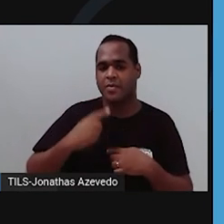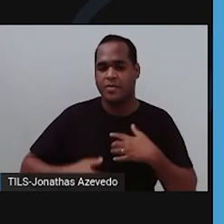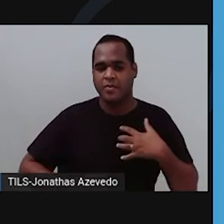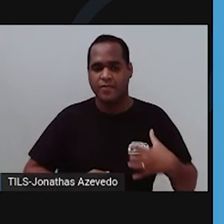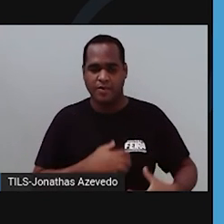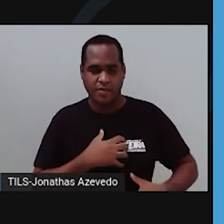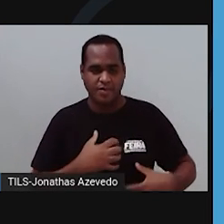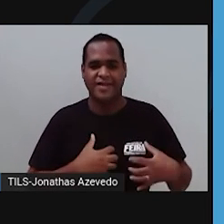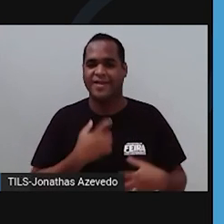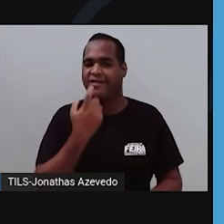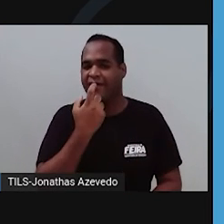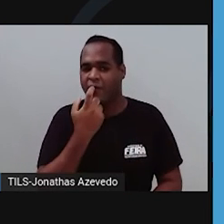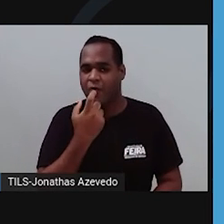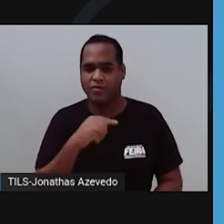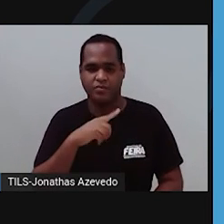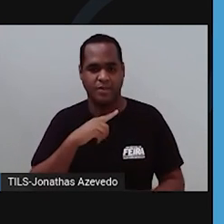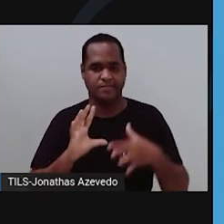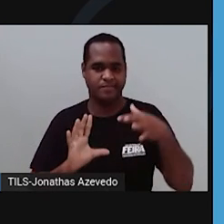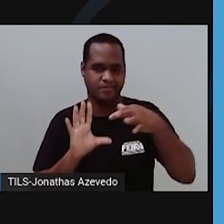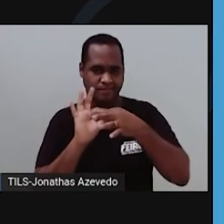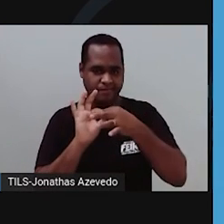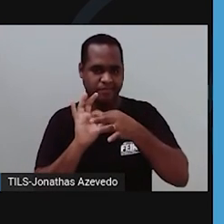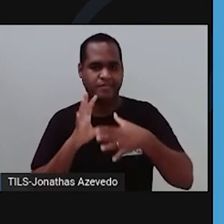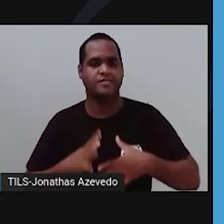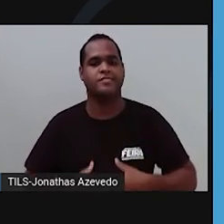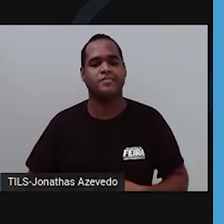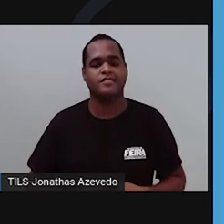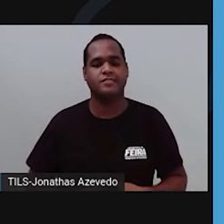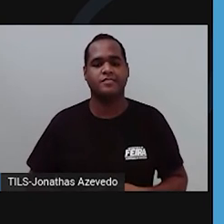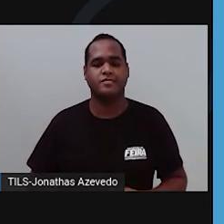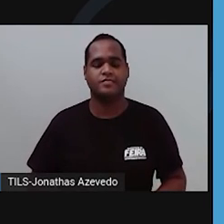compõe os músculos associados ao esqueleto.